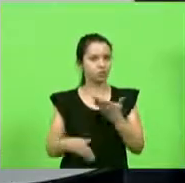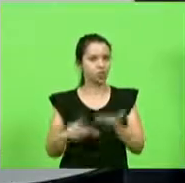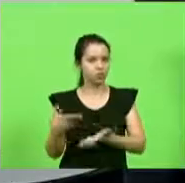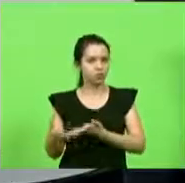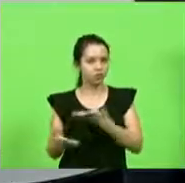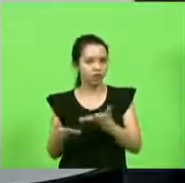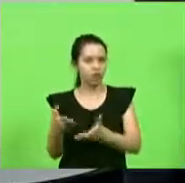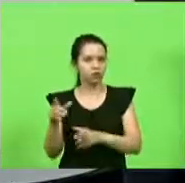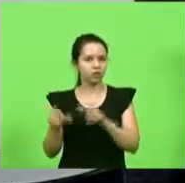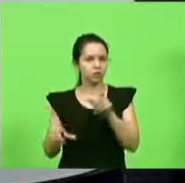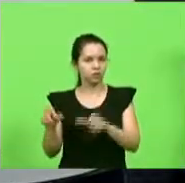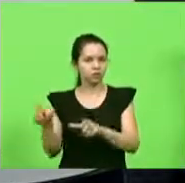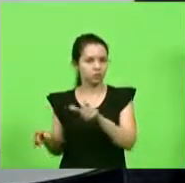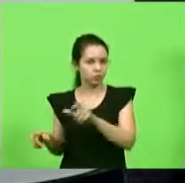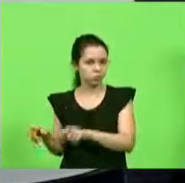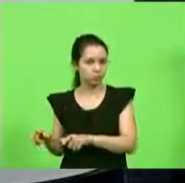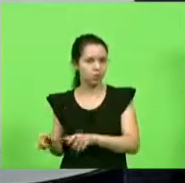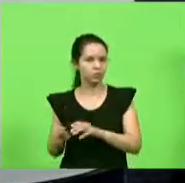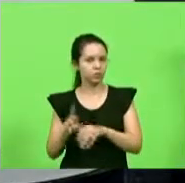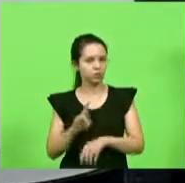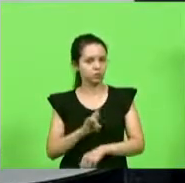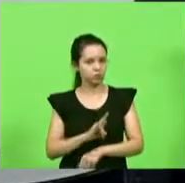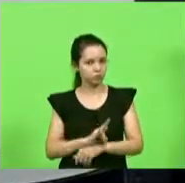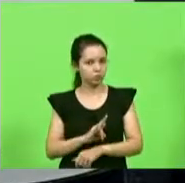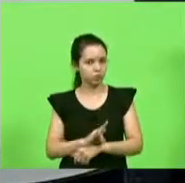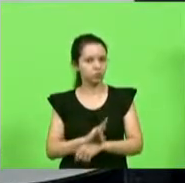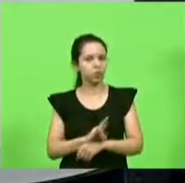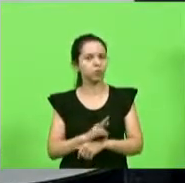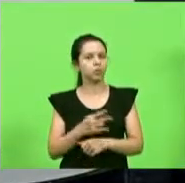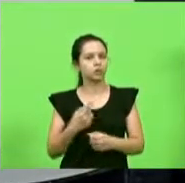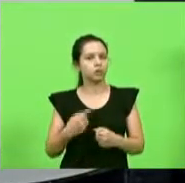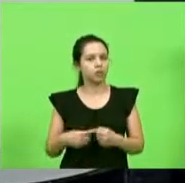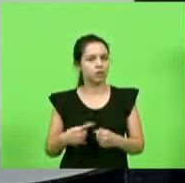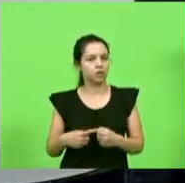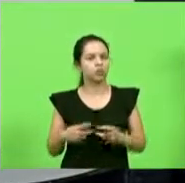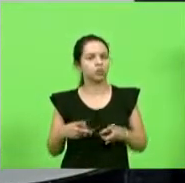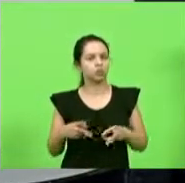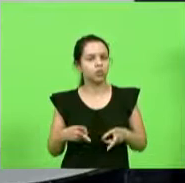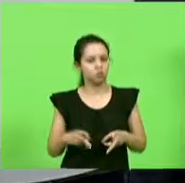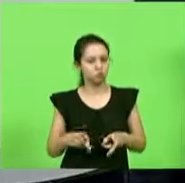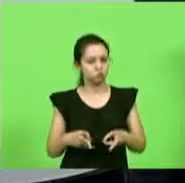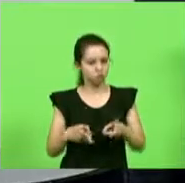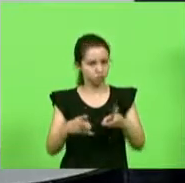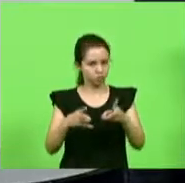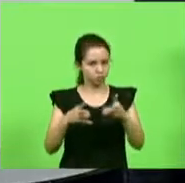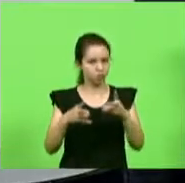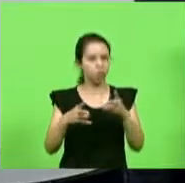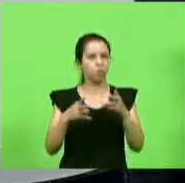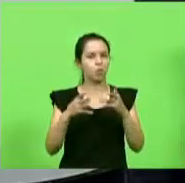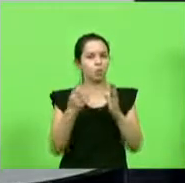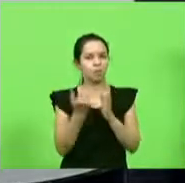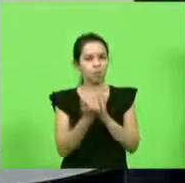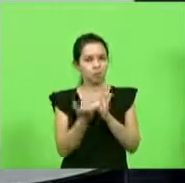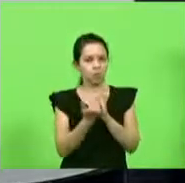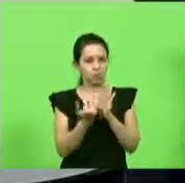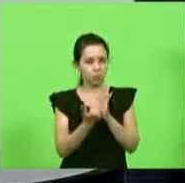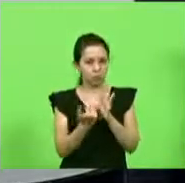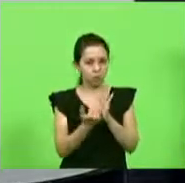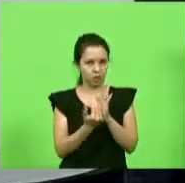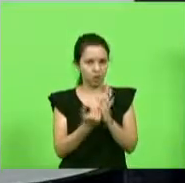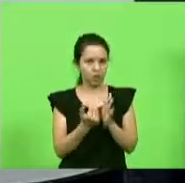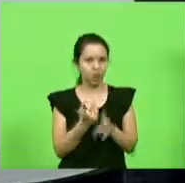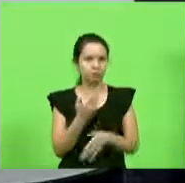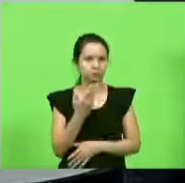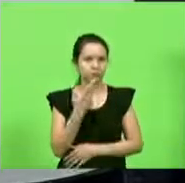cuidado das pessoas Rio do Sul é a cidade que continua tendo o programa creche 12